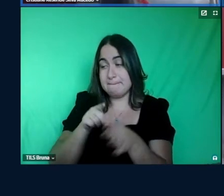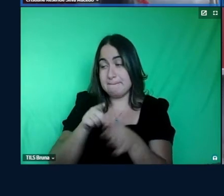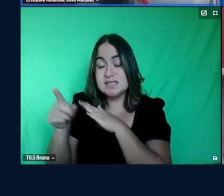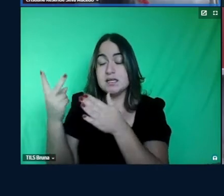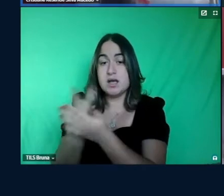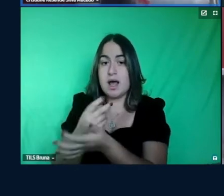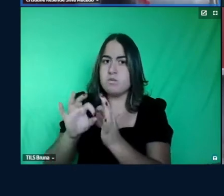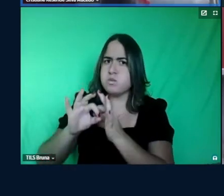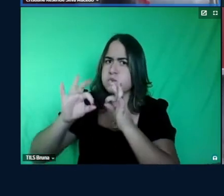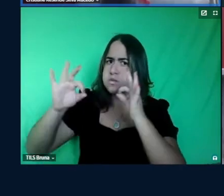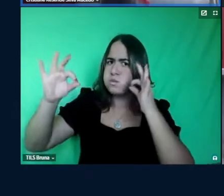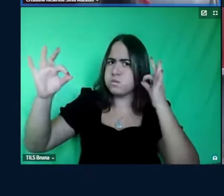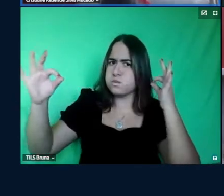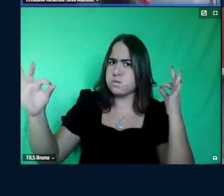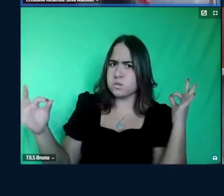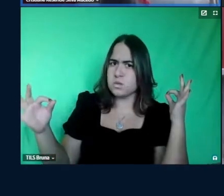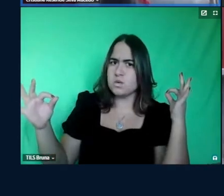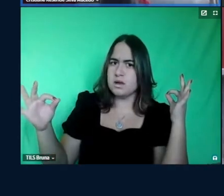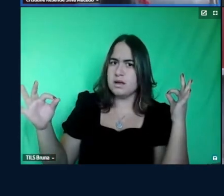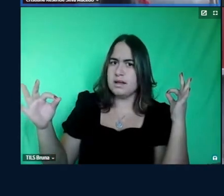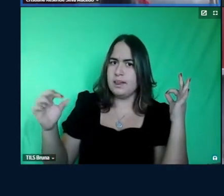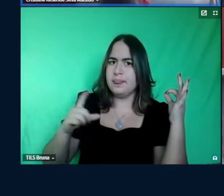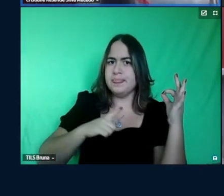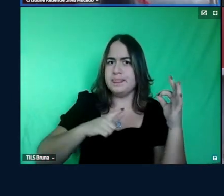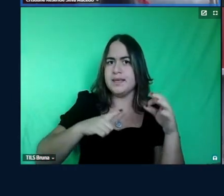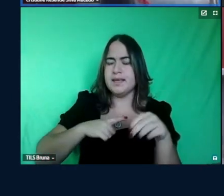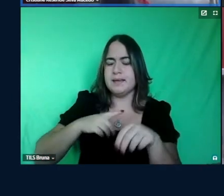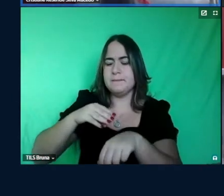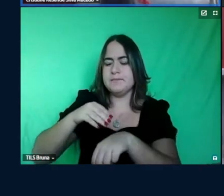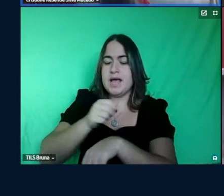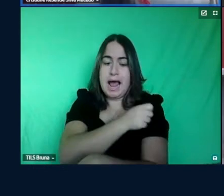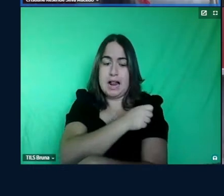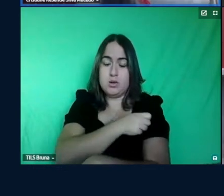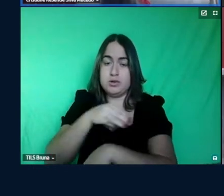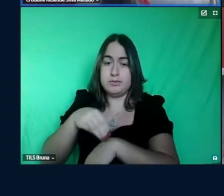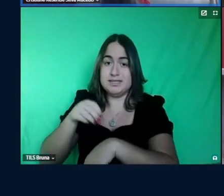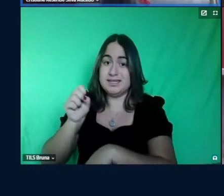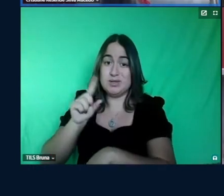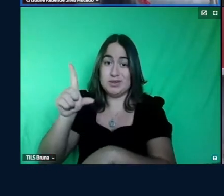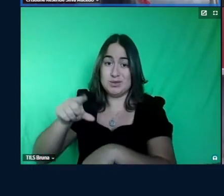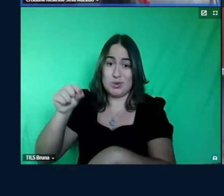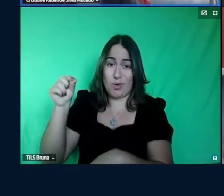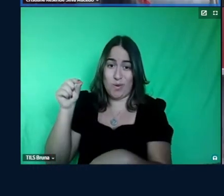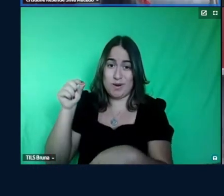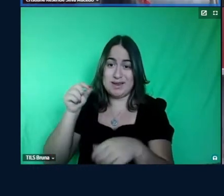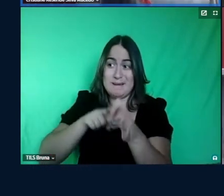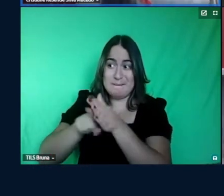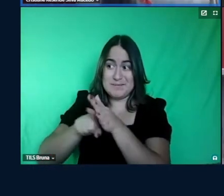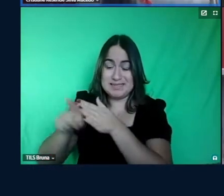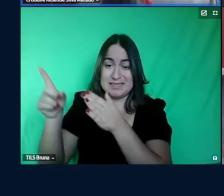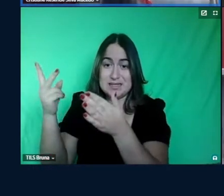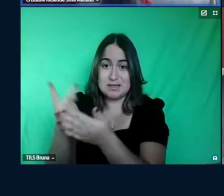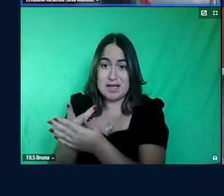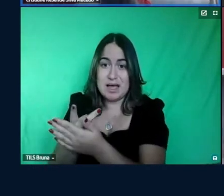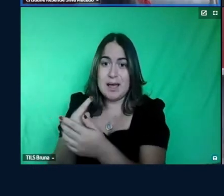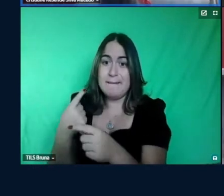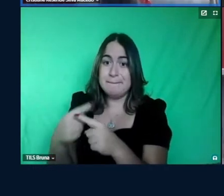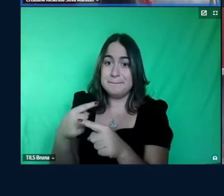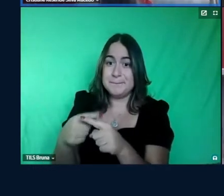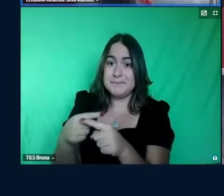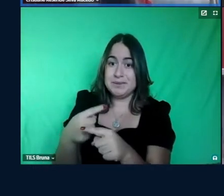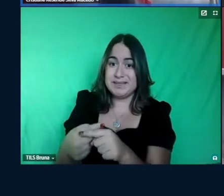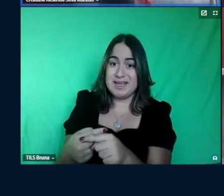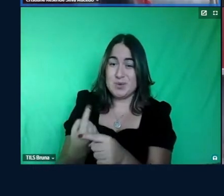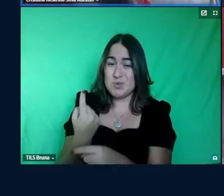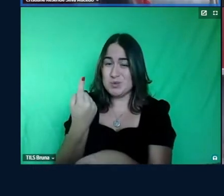muitos muitos mestrandos eles não escolhem a pesquisação porque um semestre o contexto de línguas às vezes um